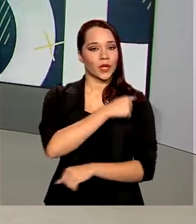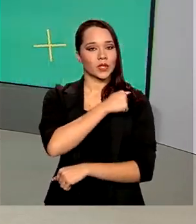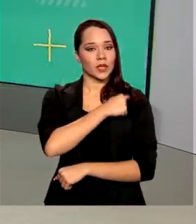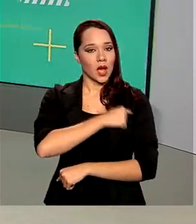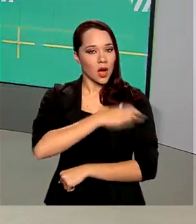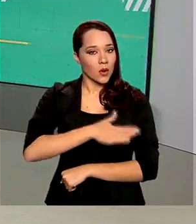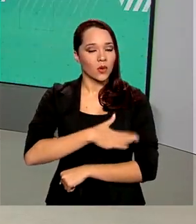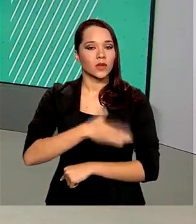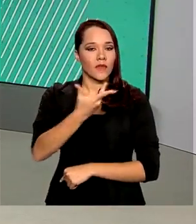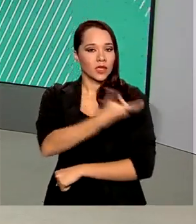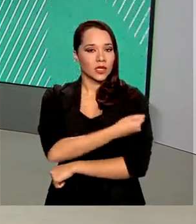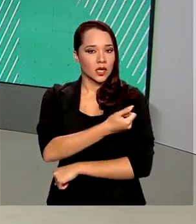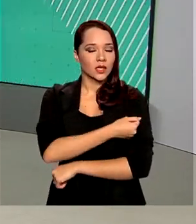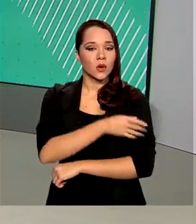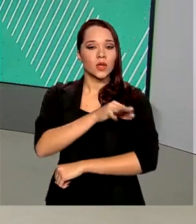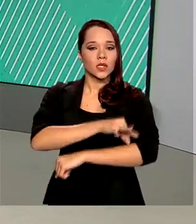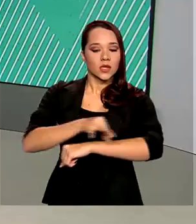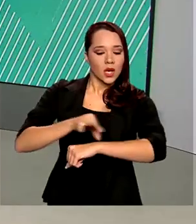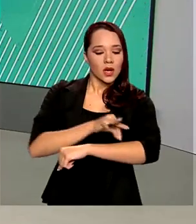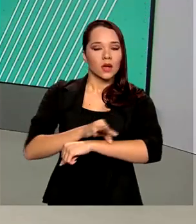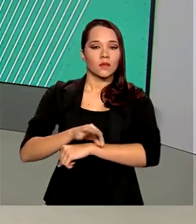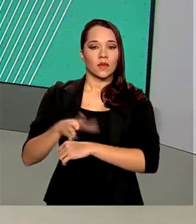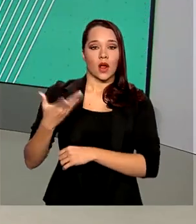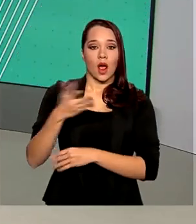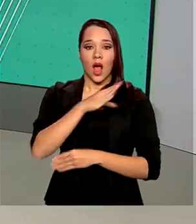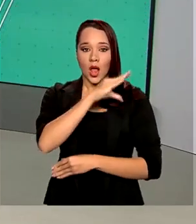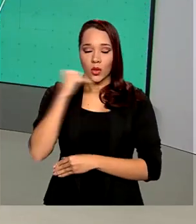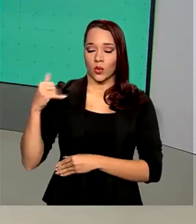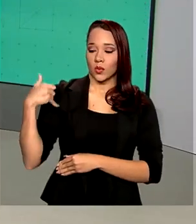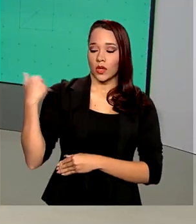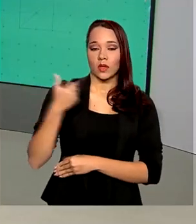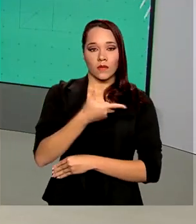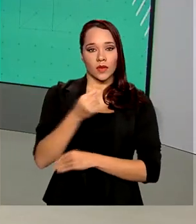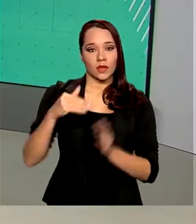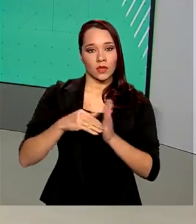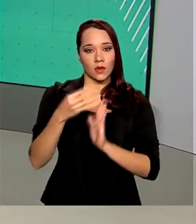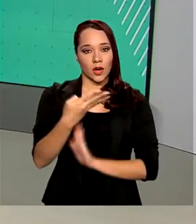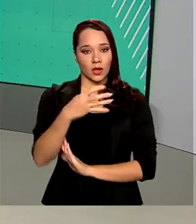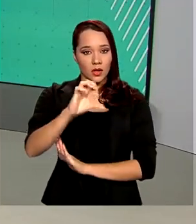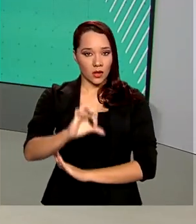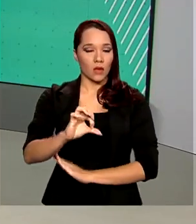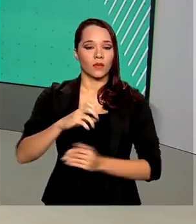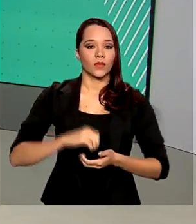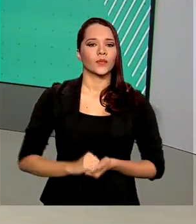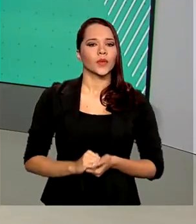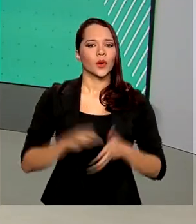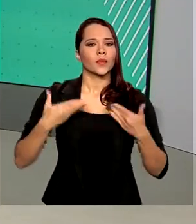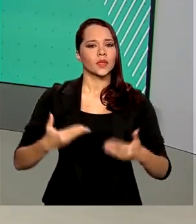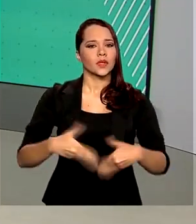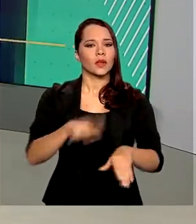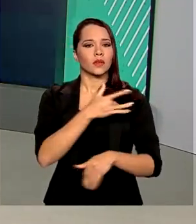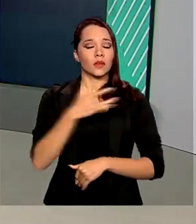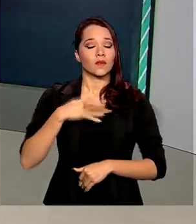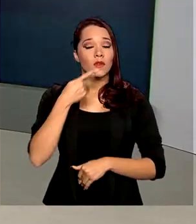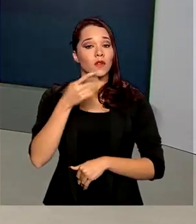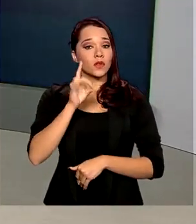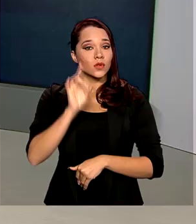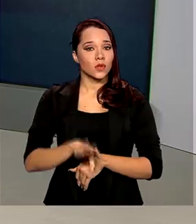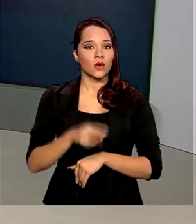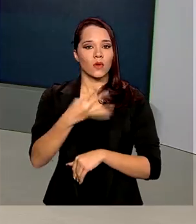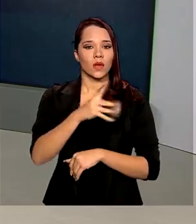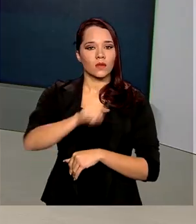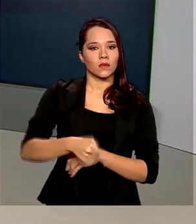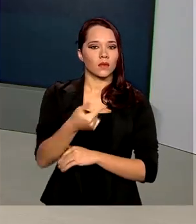contra o sarampo para adultos de 20 a 49 anos. De acordo com o Ministério da Saúde, até agora apenas 4